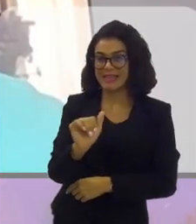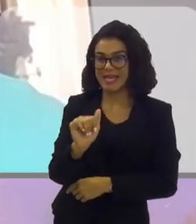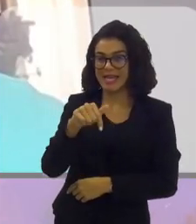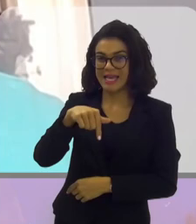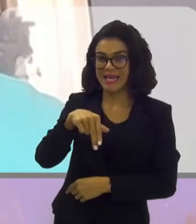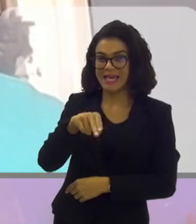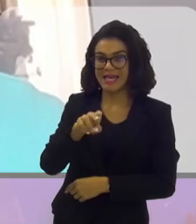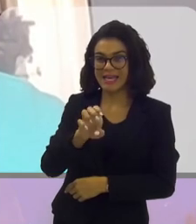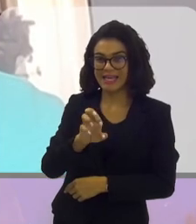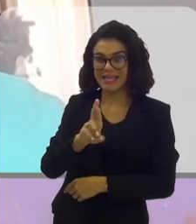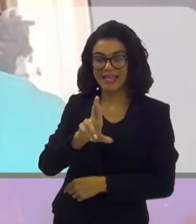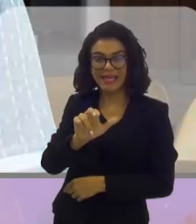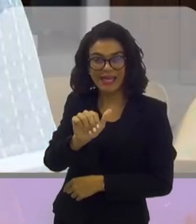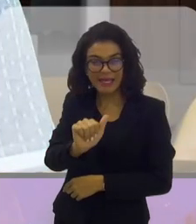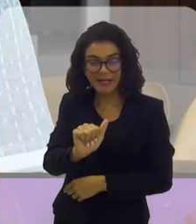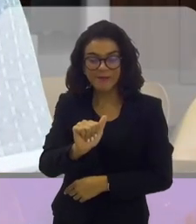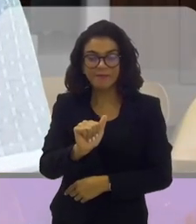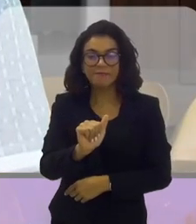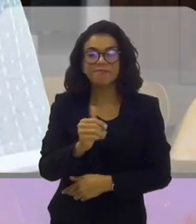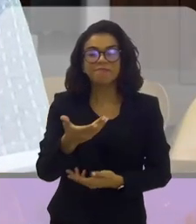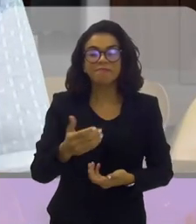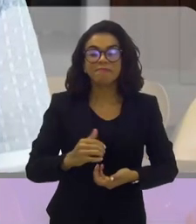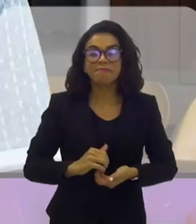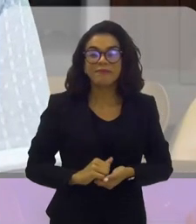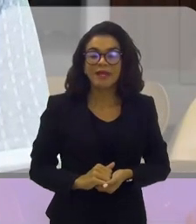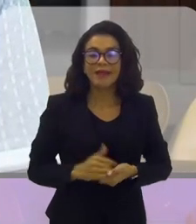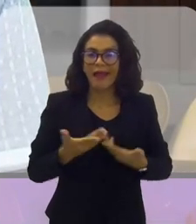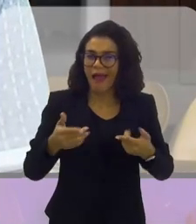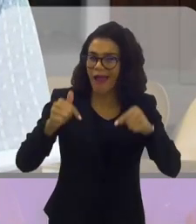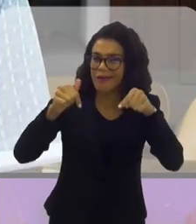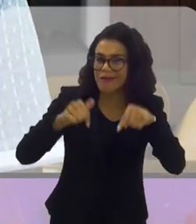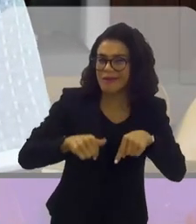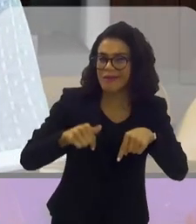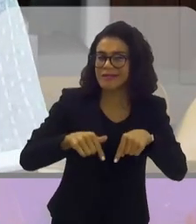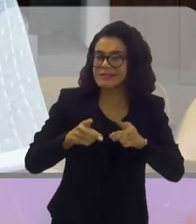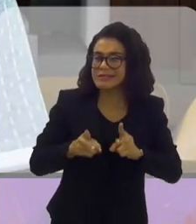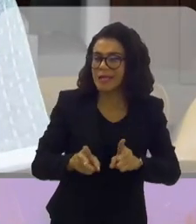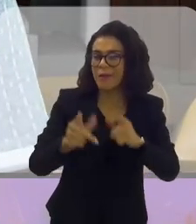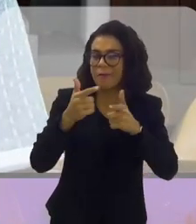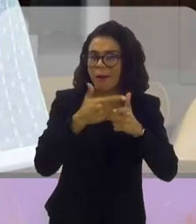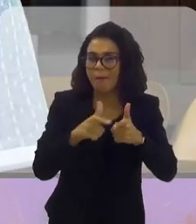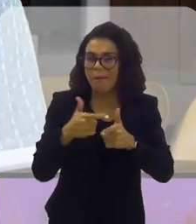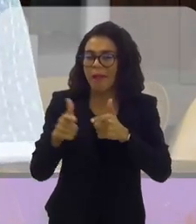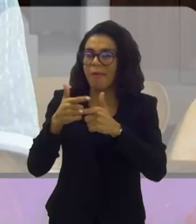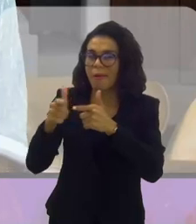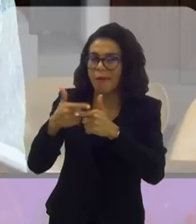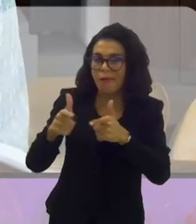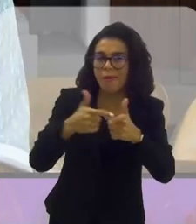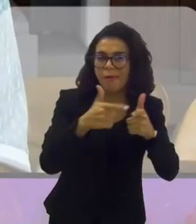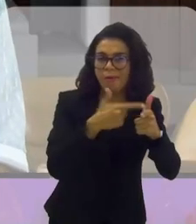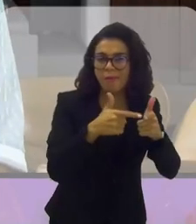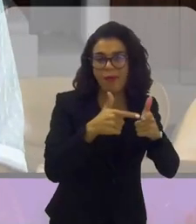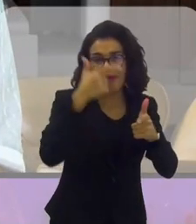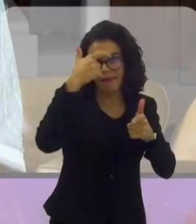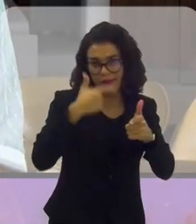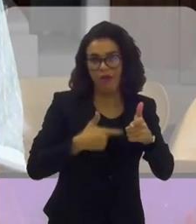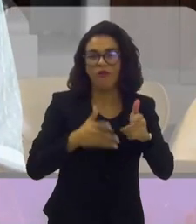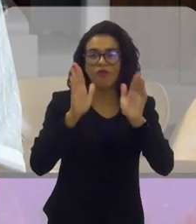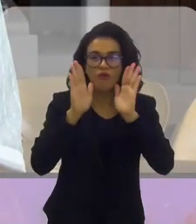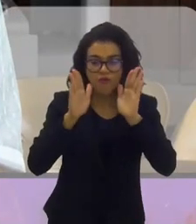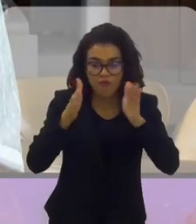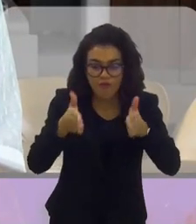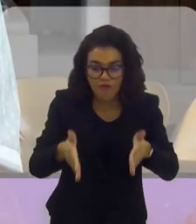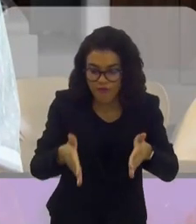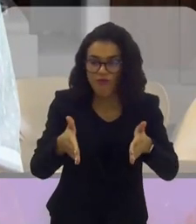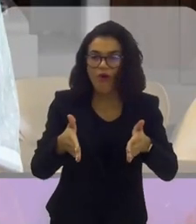Arena Corinthians. E aqui a gente sempre teve problemas com a grama. E eu vou focar, nesse